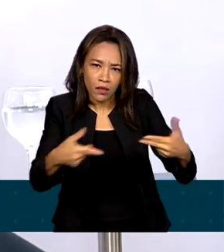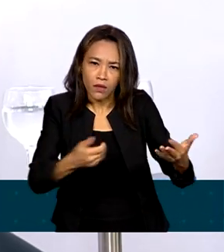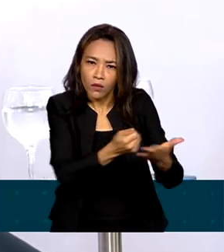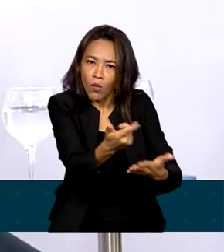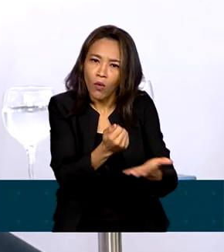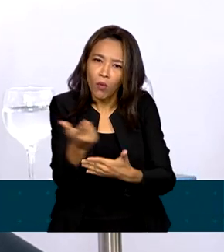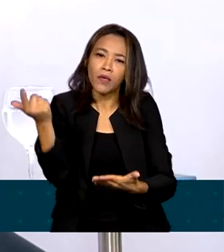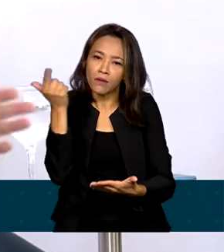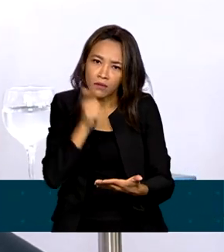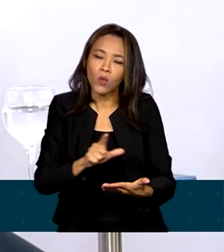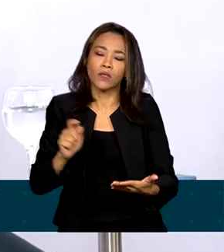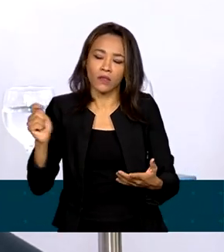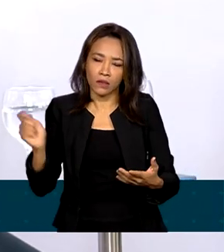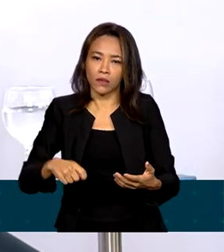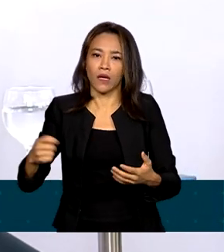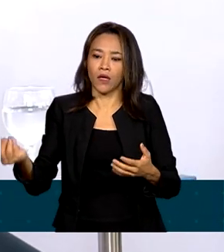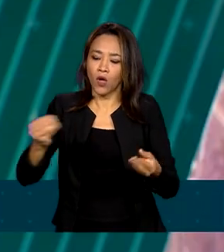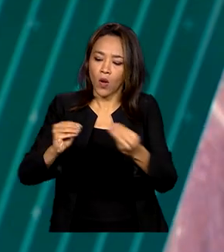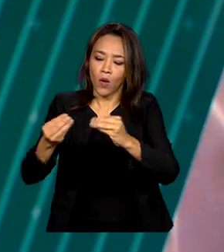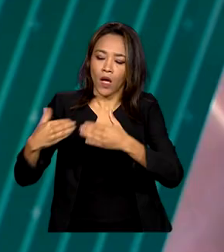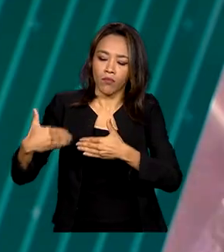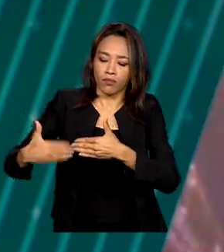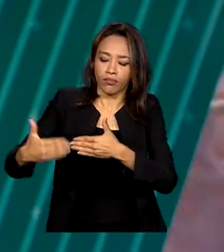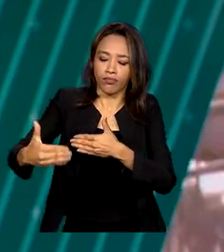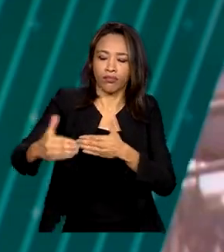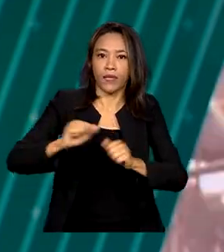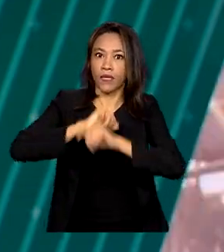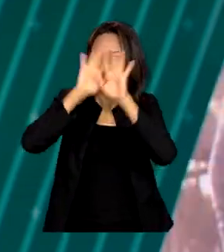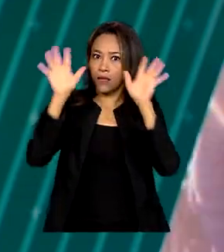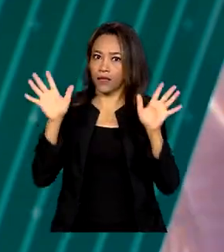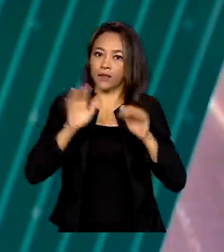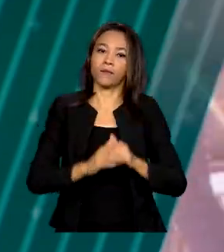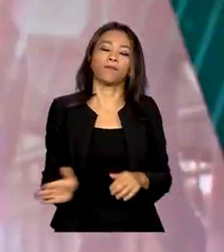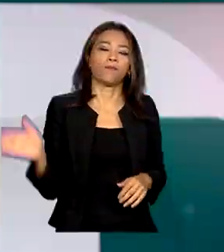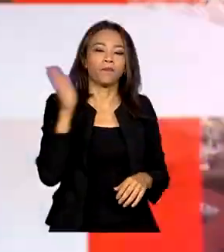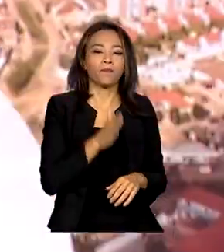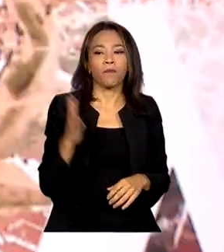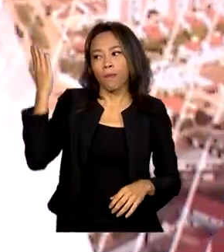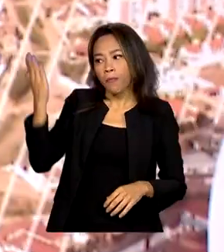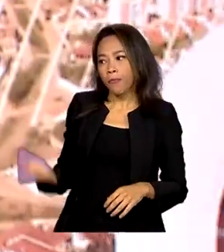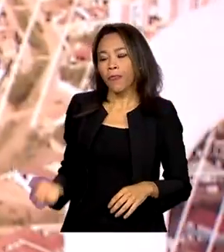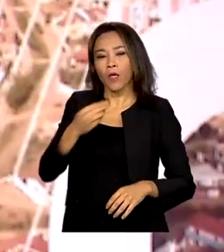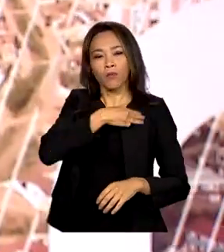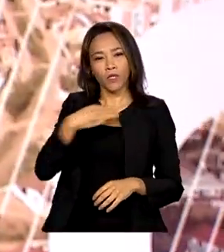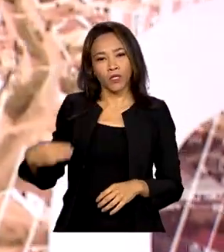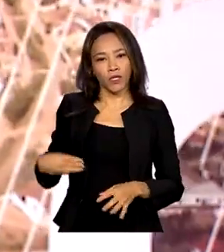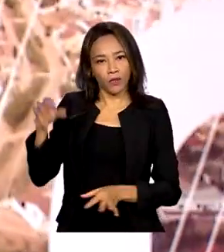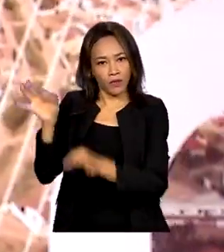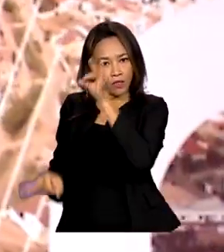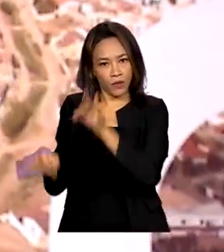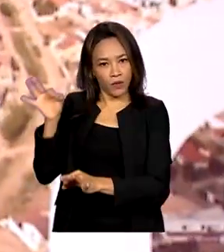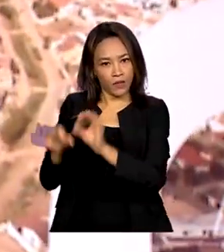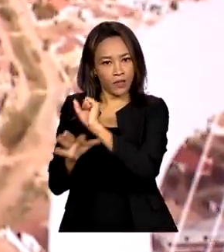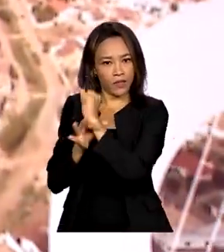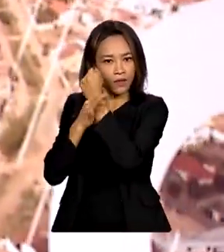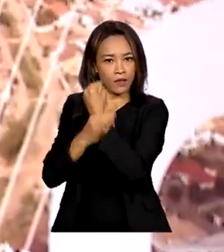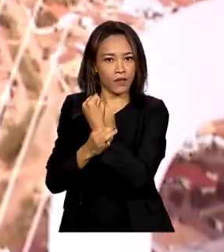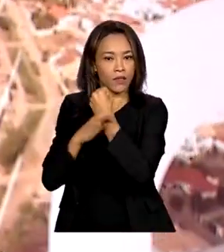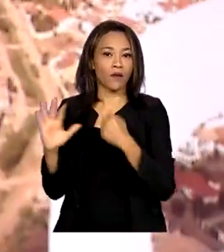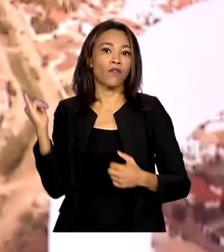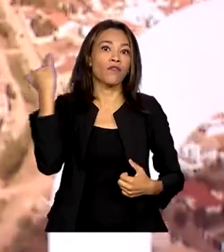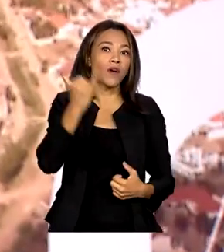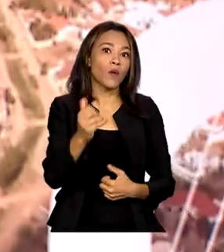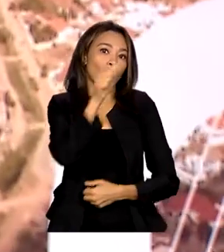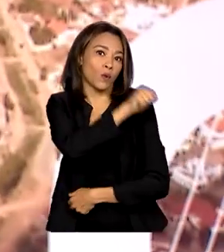progressividade e transparência. O ministro da Justiça e Segurança Pública adiantou no Rio de Janeiro